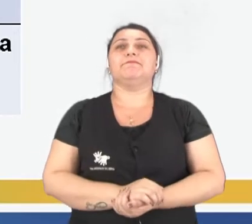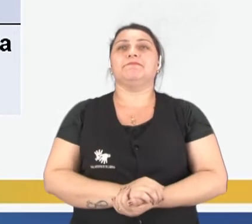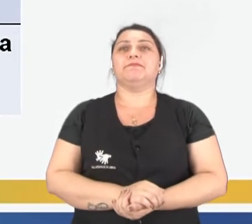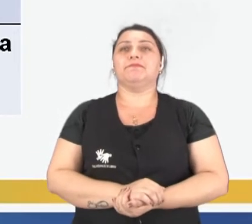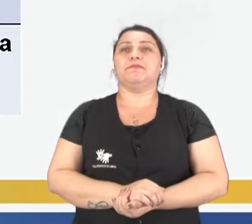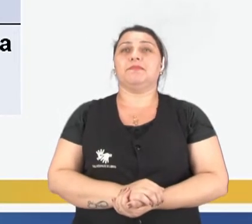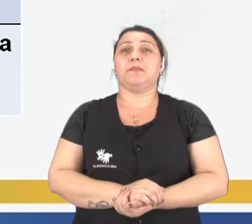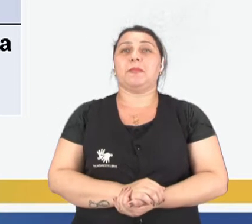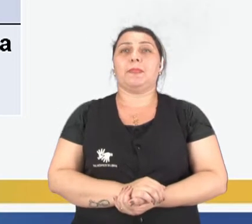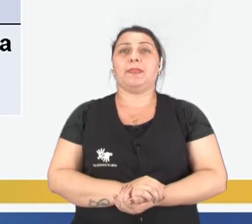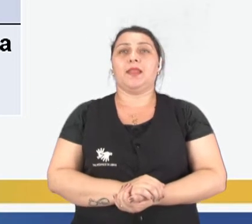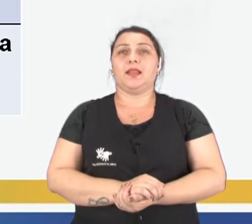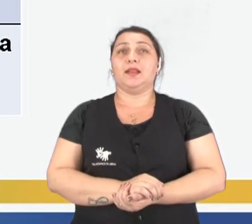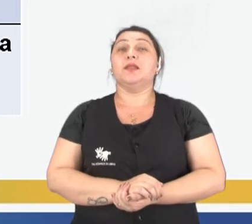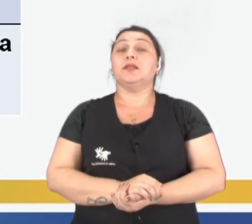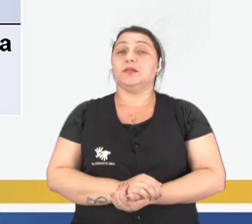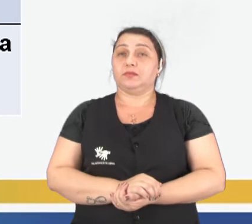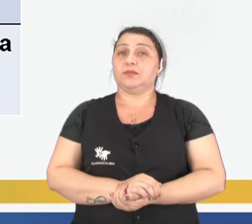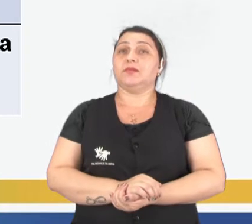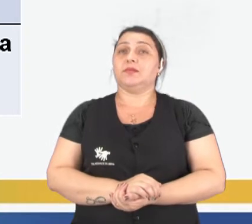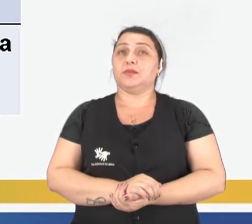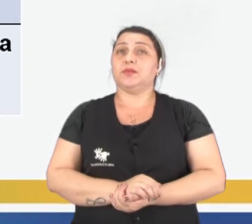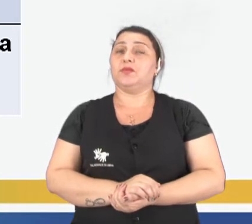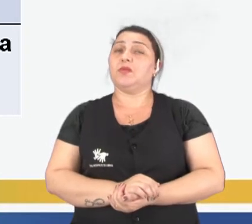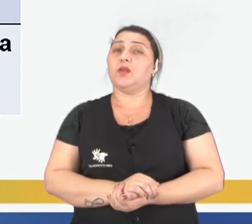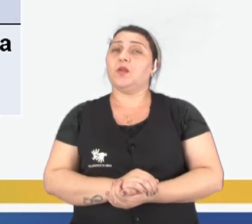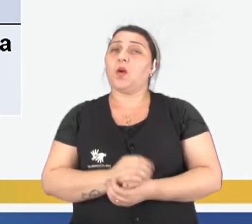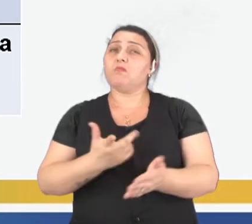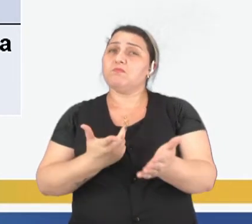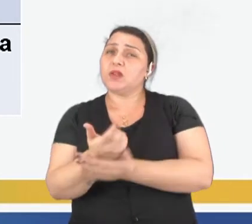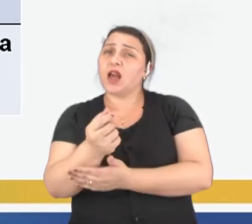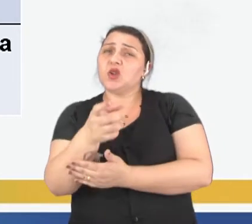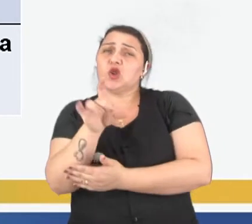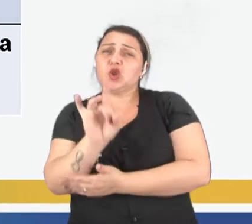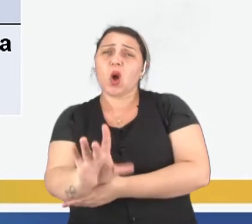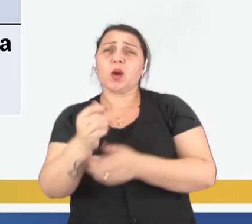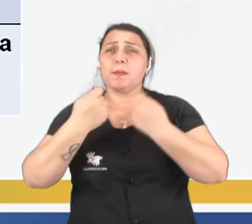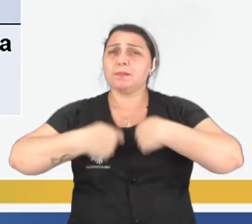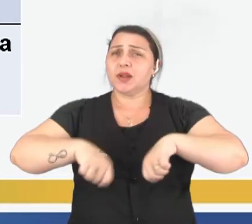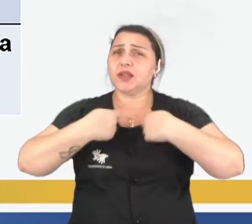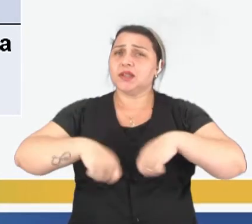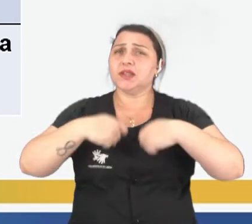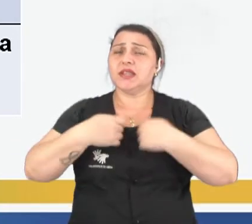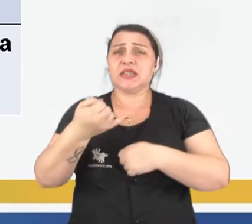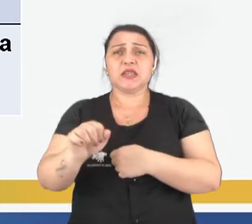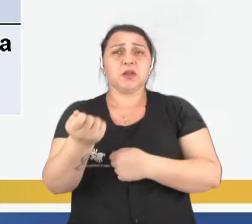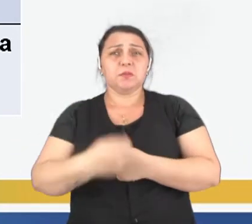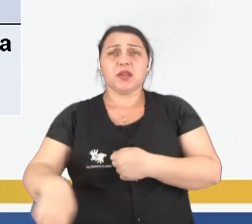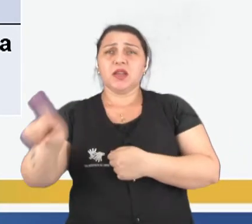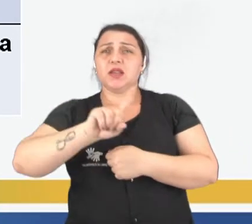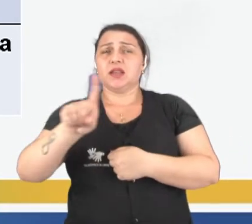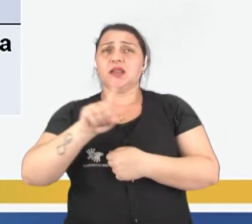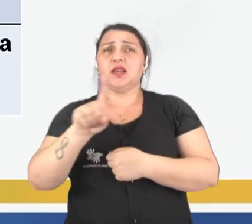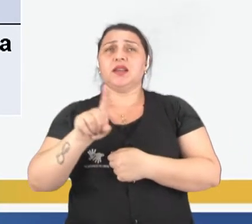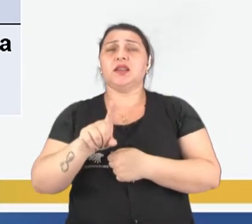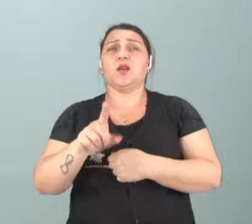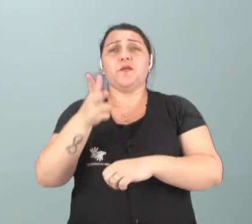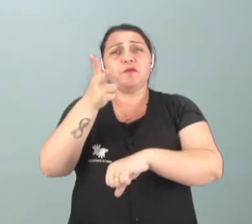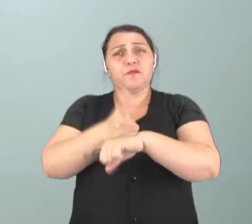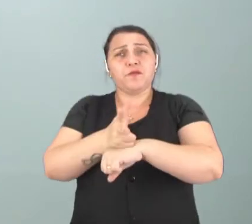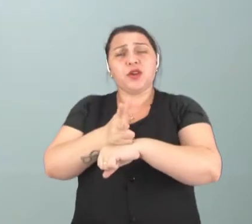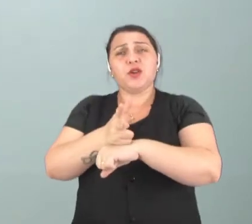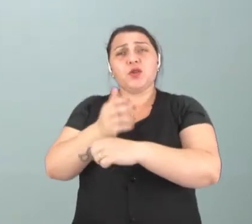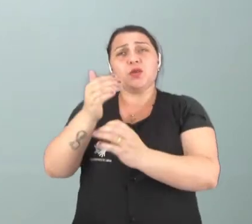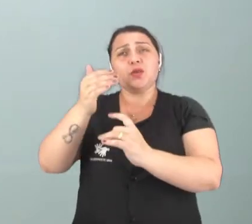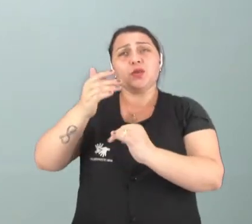Cumpra somente o necessário, né, não vamos comprar aquilo que não tem necessidade, né? Existe um videozinho no